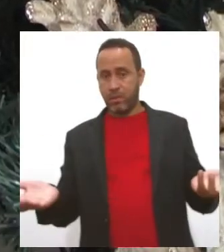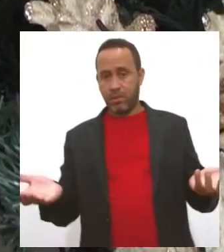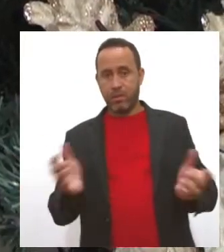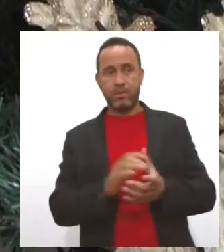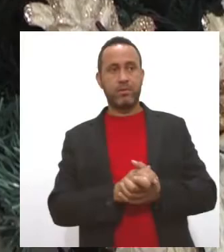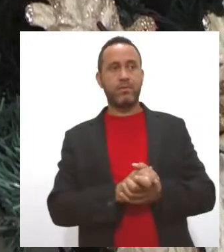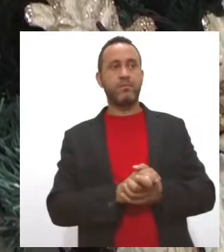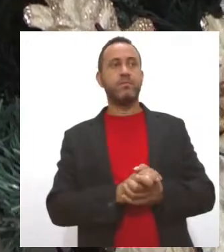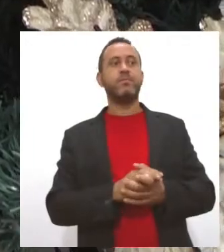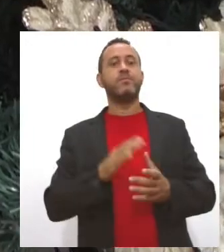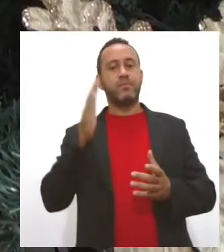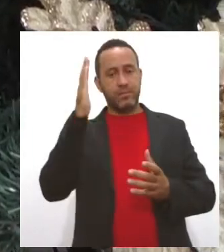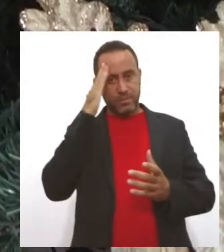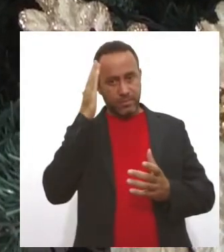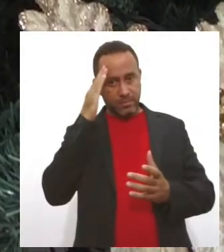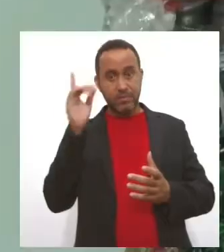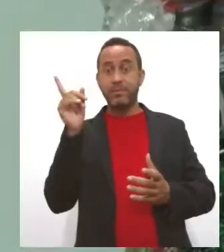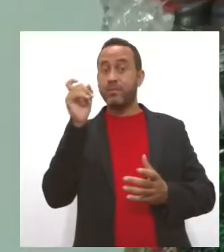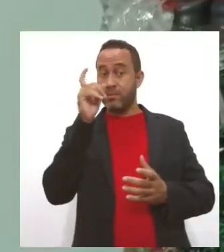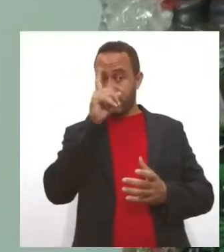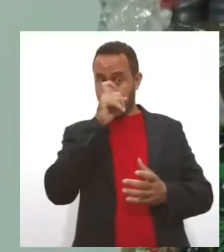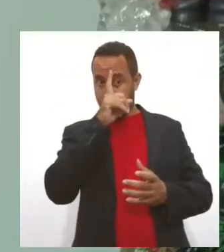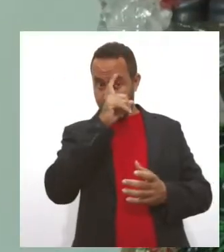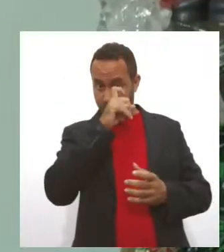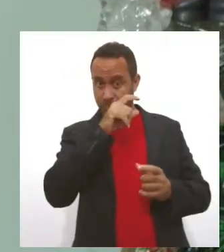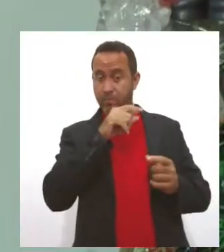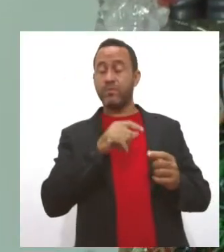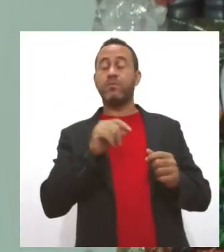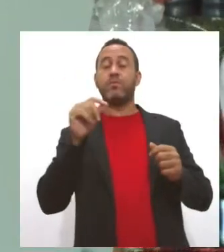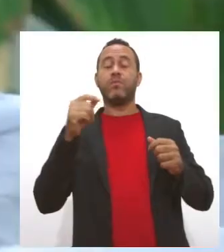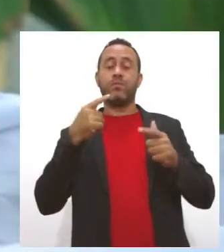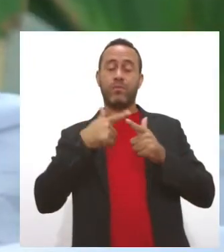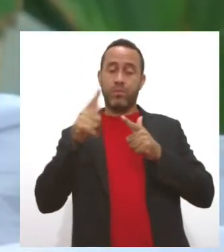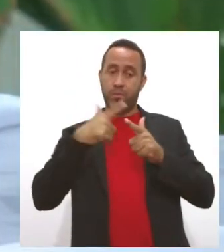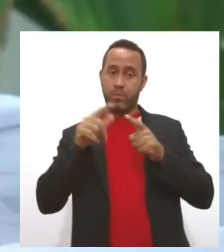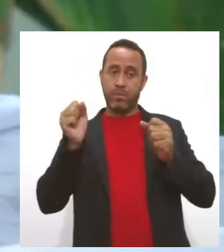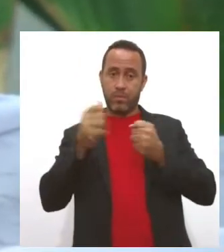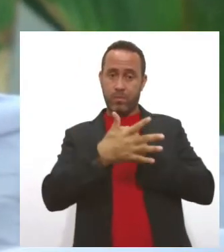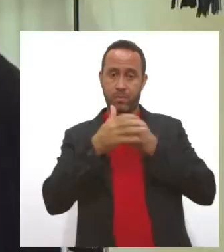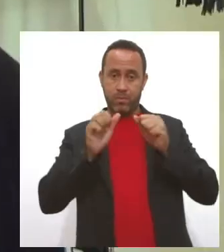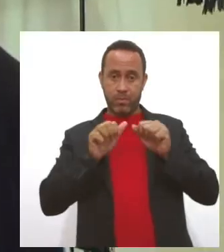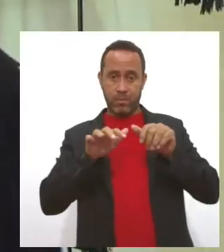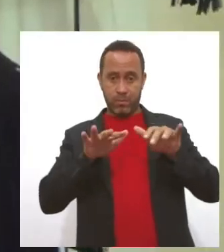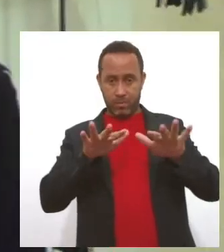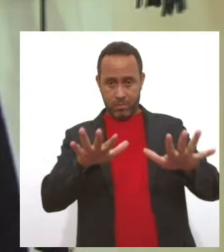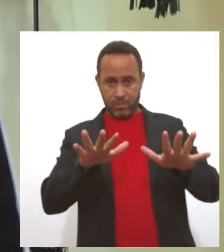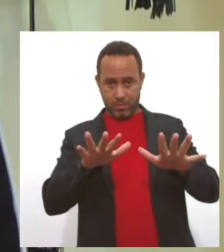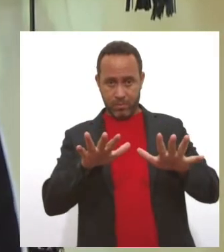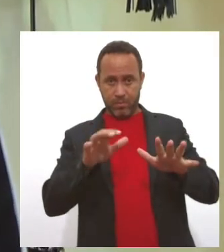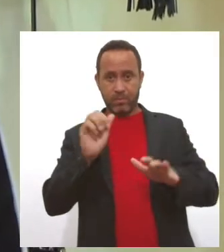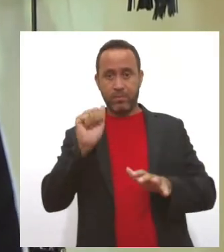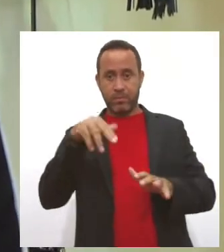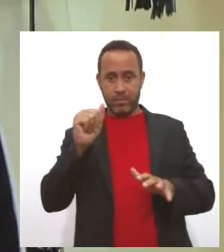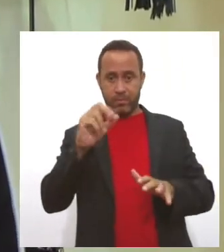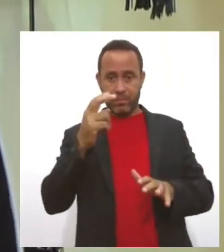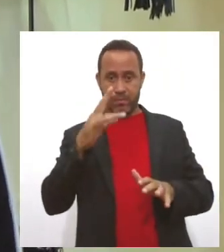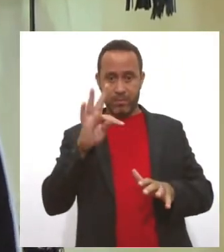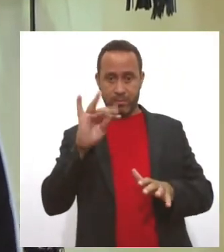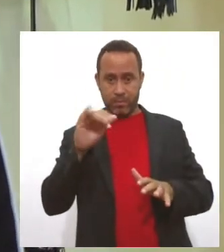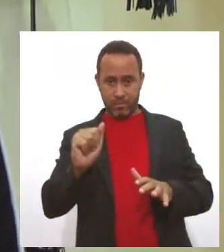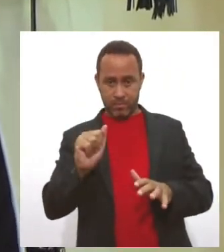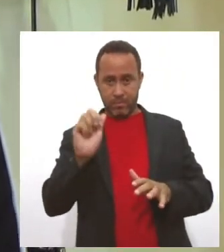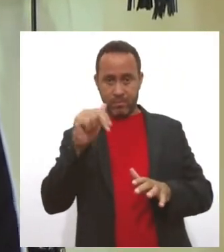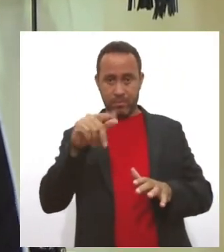reconhecendo as dificuldades provocadas pela pandemia do novo coronavírus, Ana Cristina e Ana Lúcia